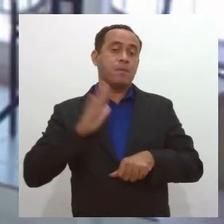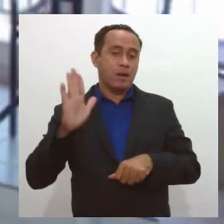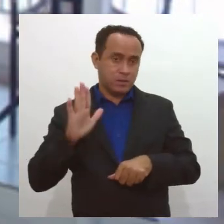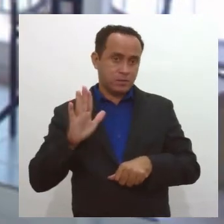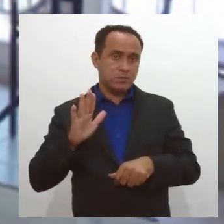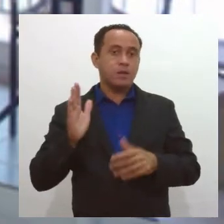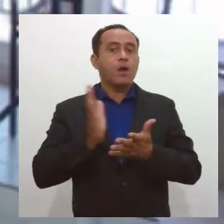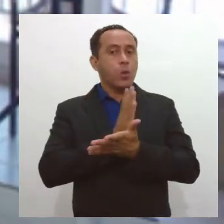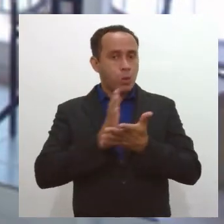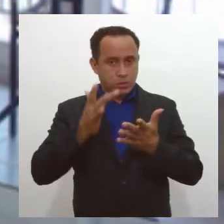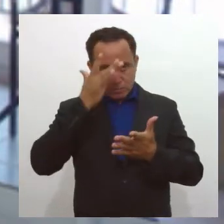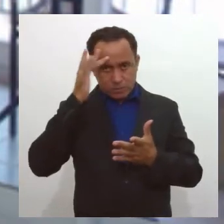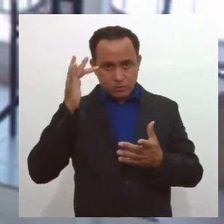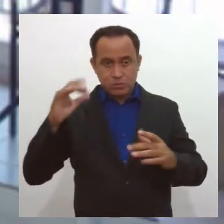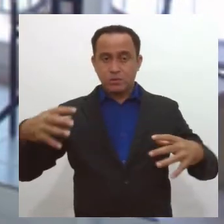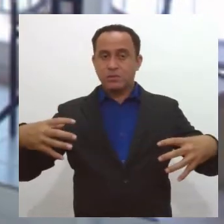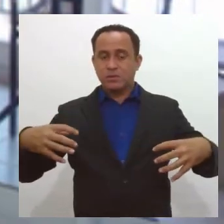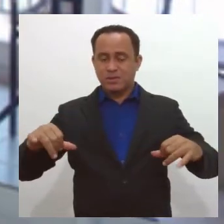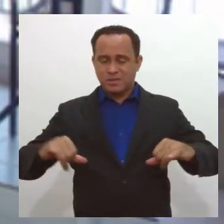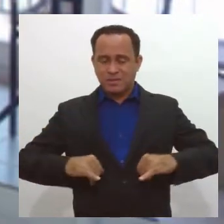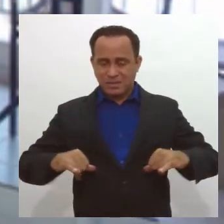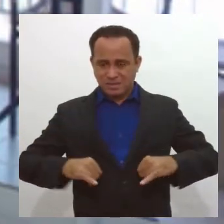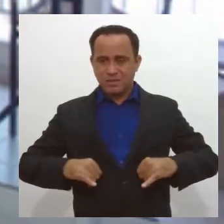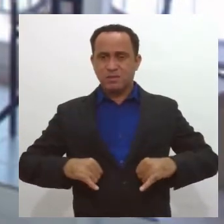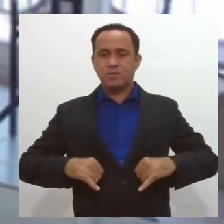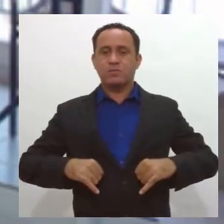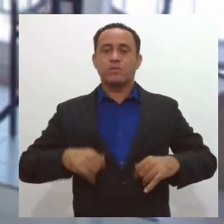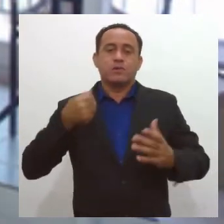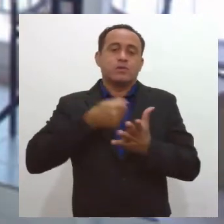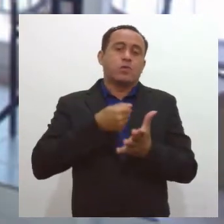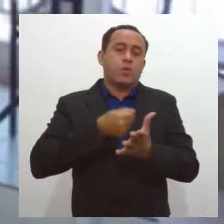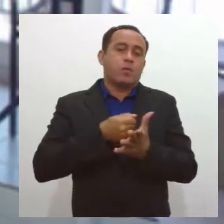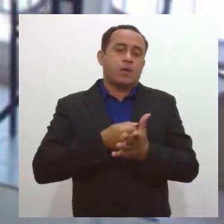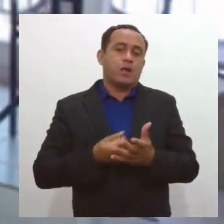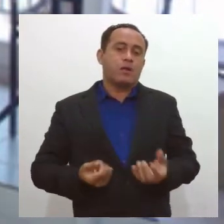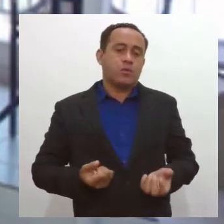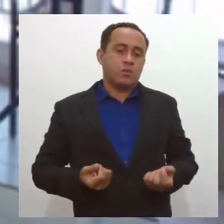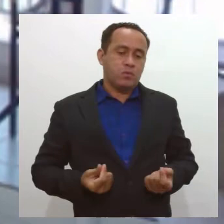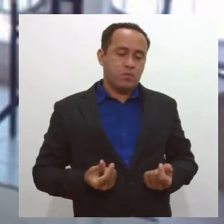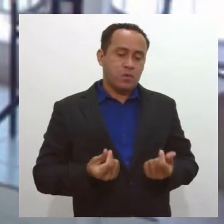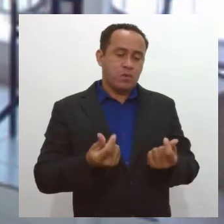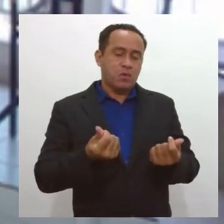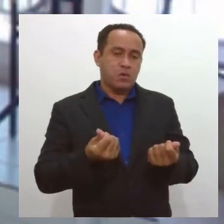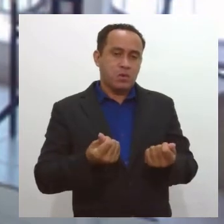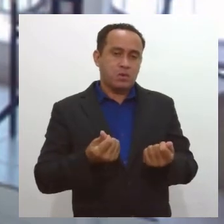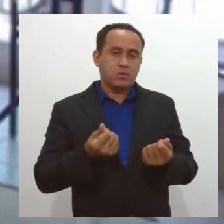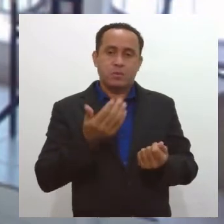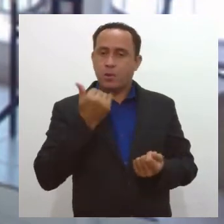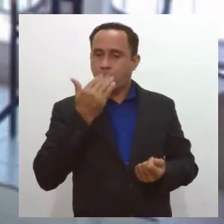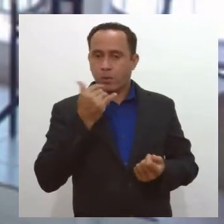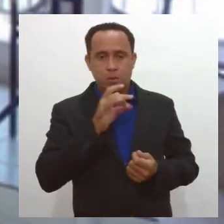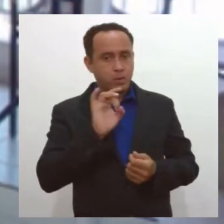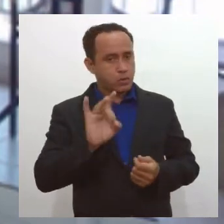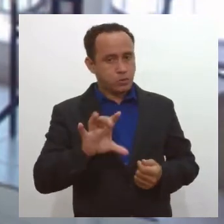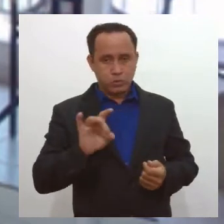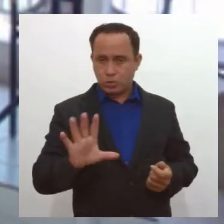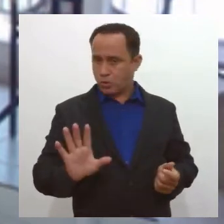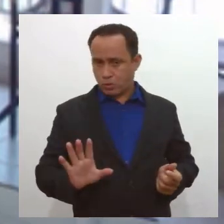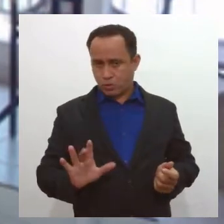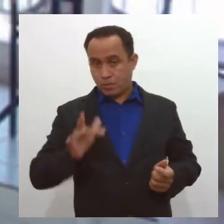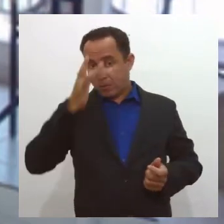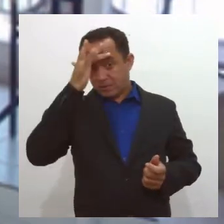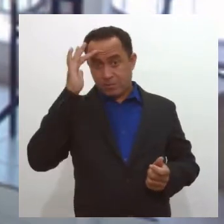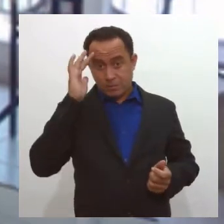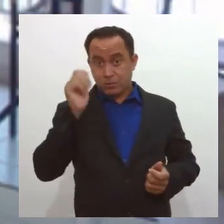isso pela dor, já não conseguem mais realmente ter dinheiro para qualquer outro gasto que não seja o essencial. Mas, para aquelas pessoas que